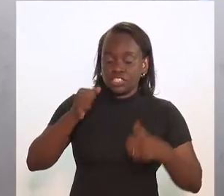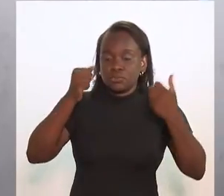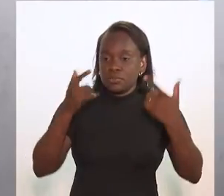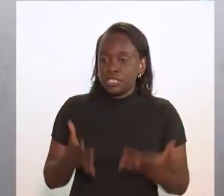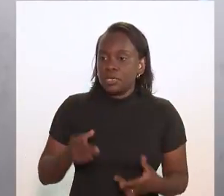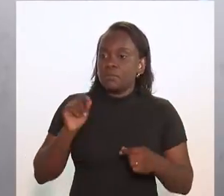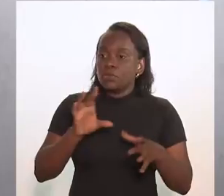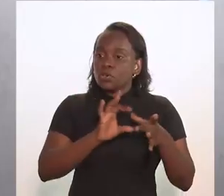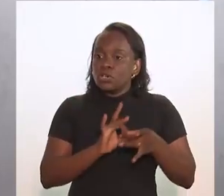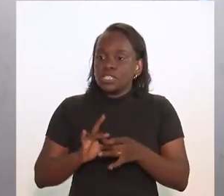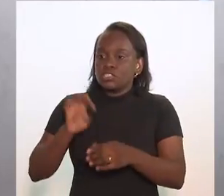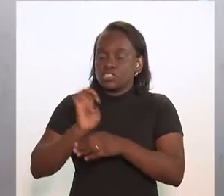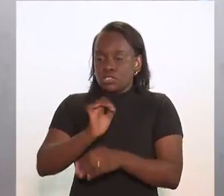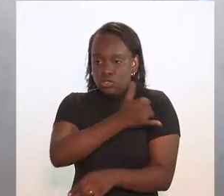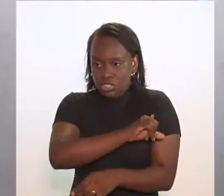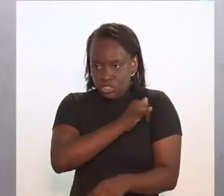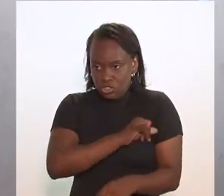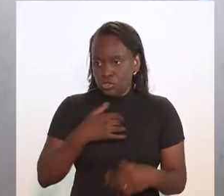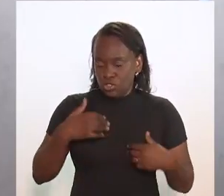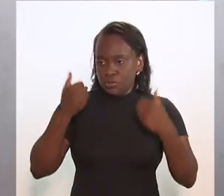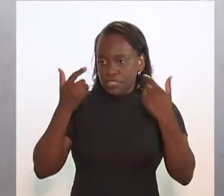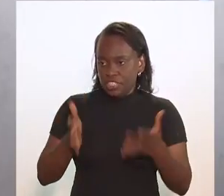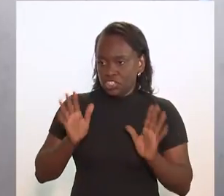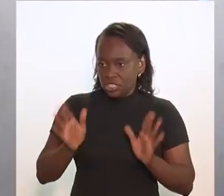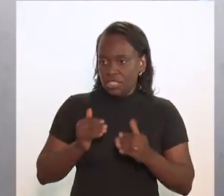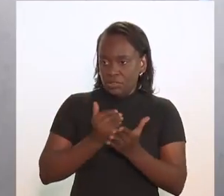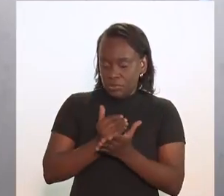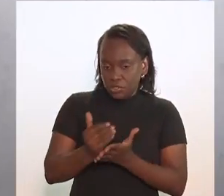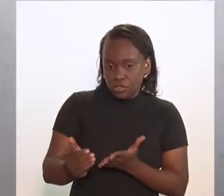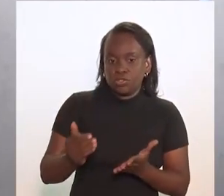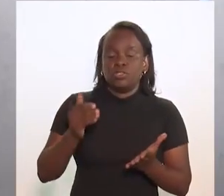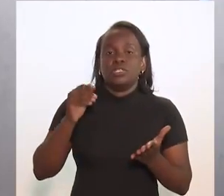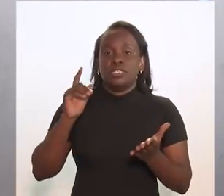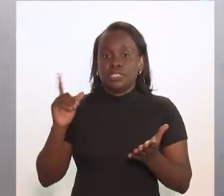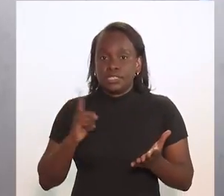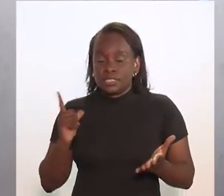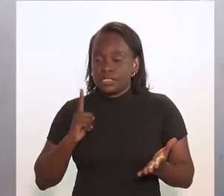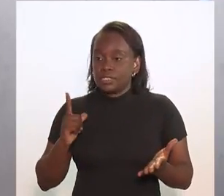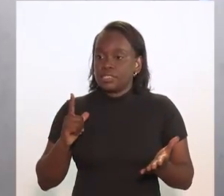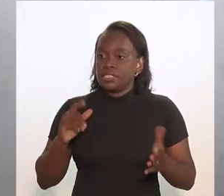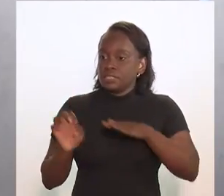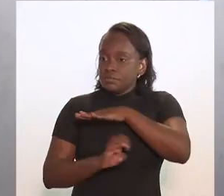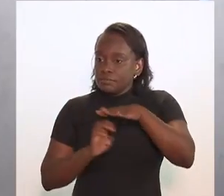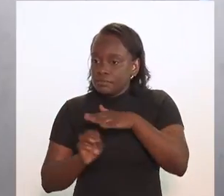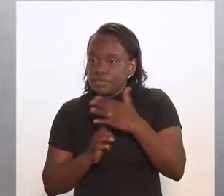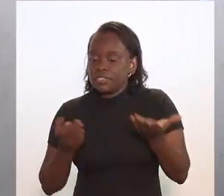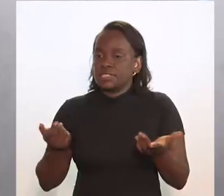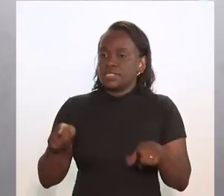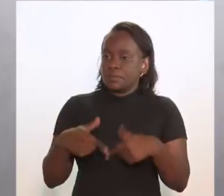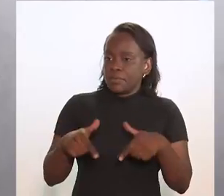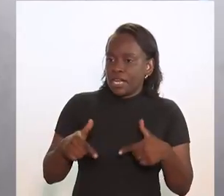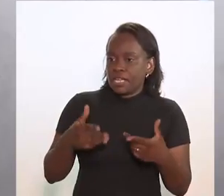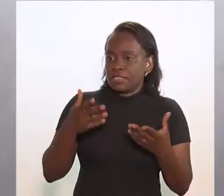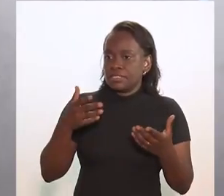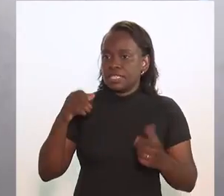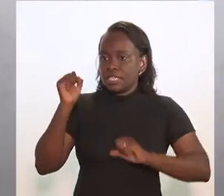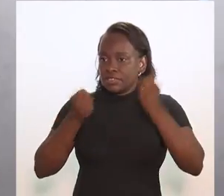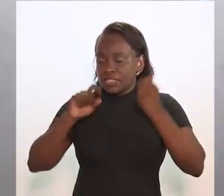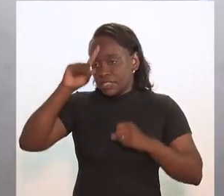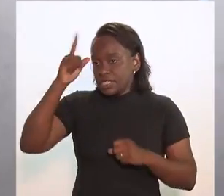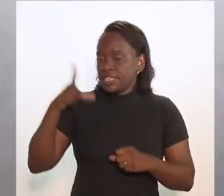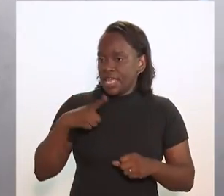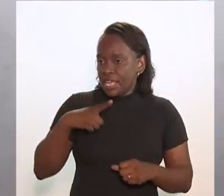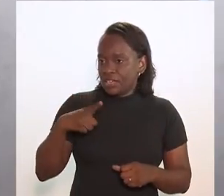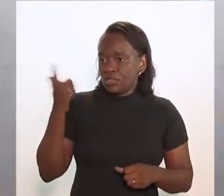falasse um pouquinho sobre o contexto do Estado do Rio de Janeiro. Eu falei ali na abertura sobre a quantidade de empresas e empregos que a indústria